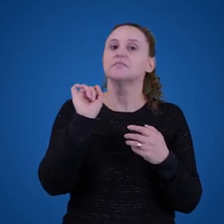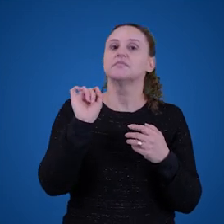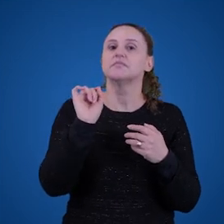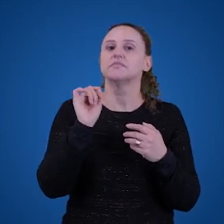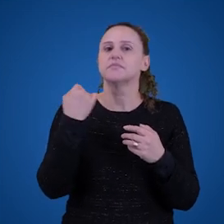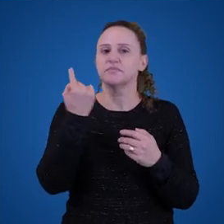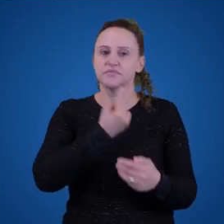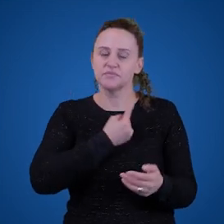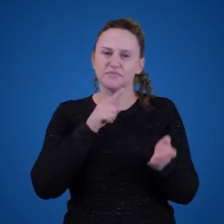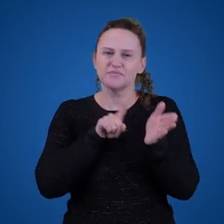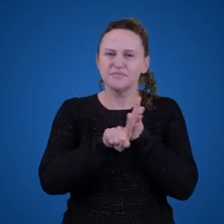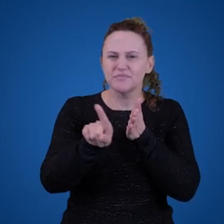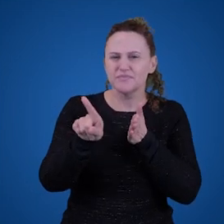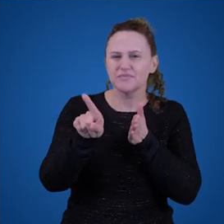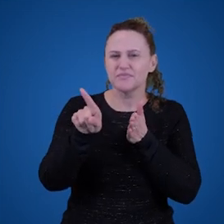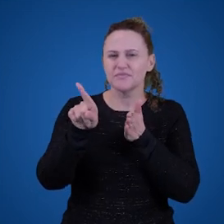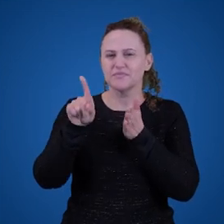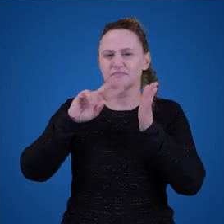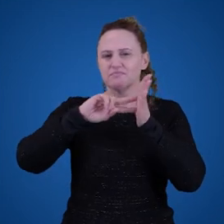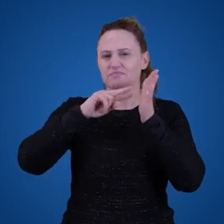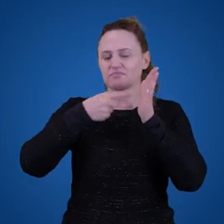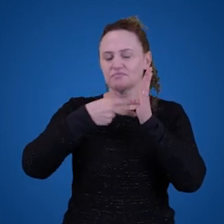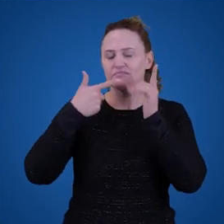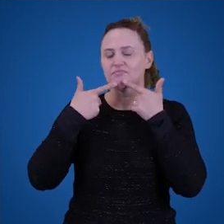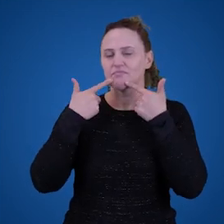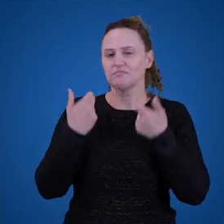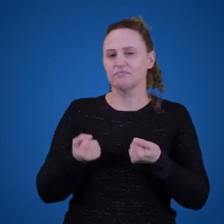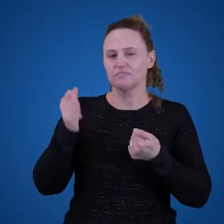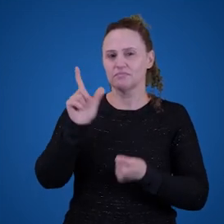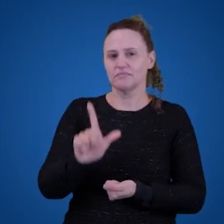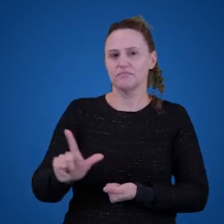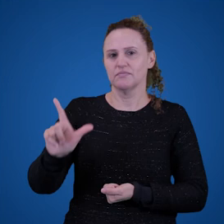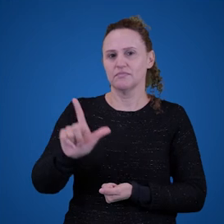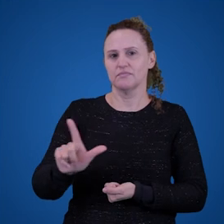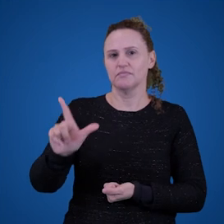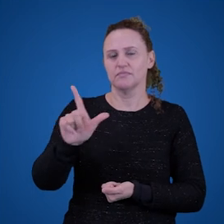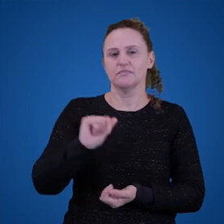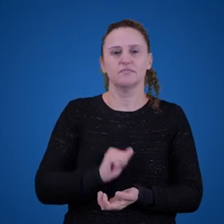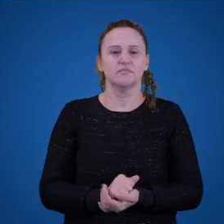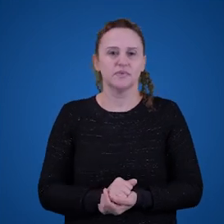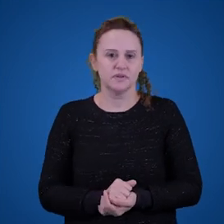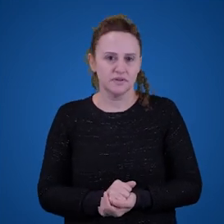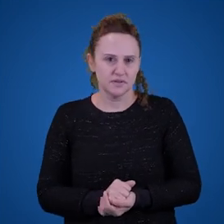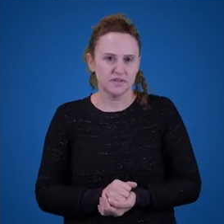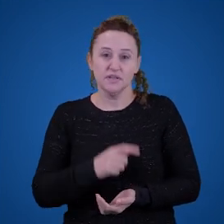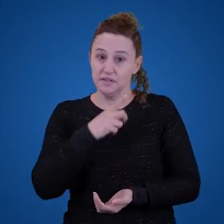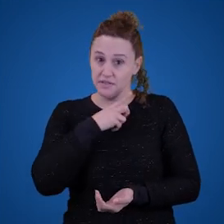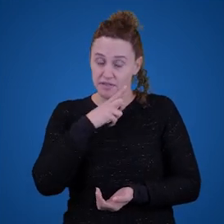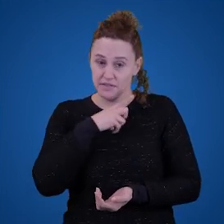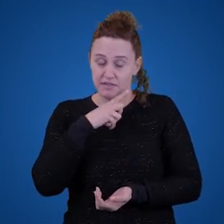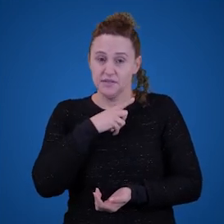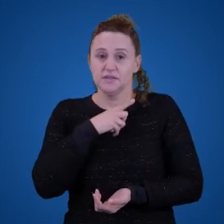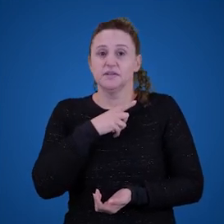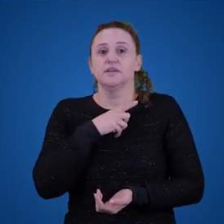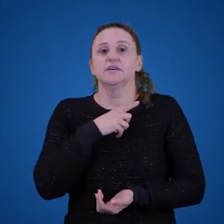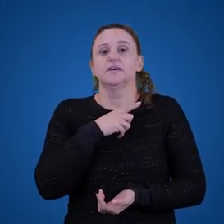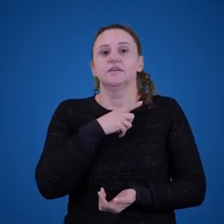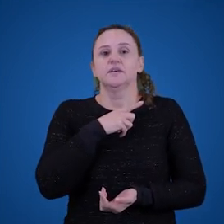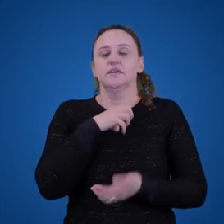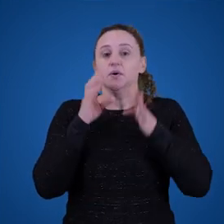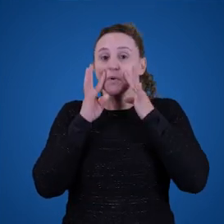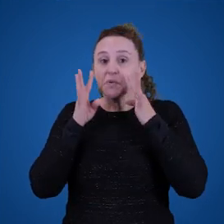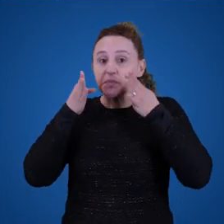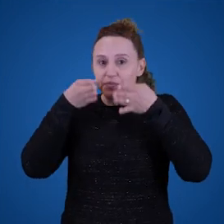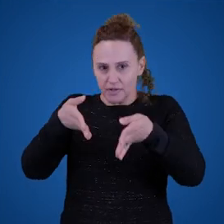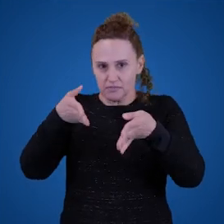literária, nós temos duas grandes posições. A gente tem o intencionalismo e o anti-intencionalismo. Então, essas são duas